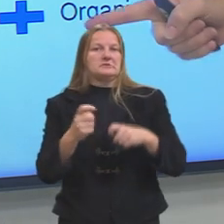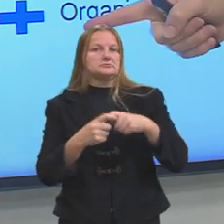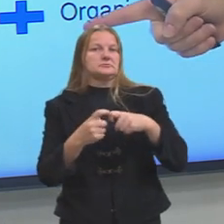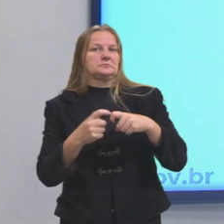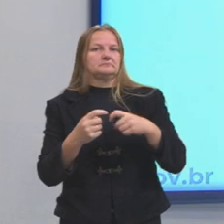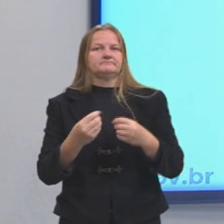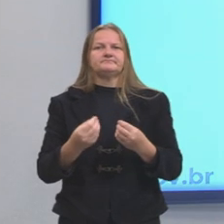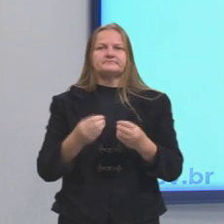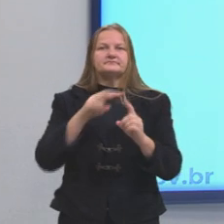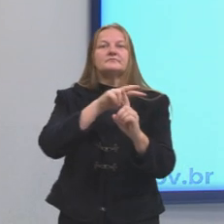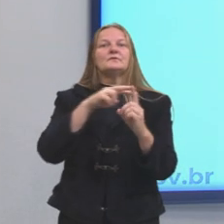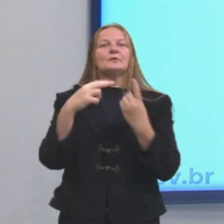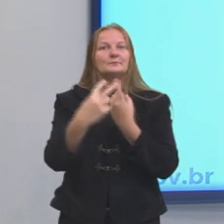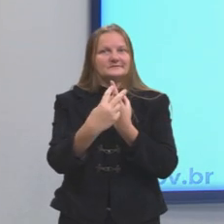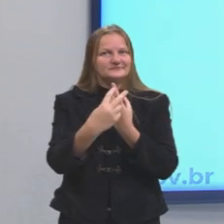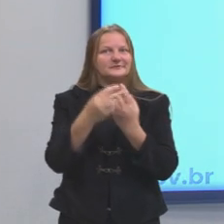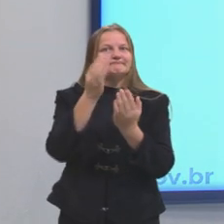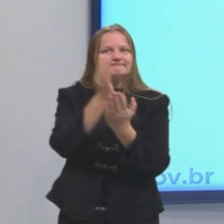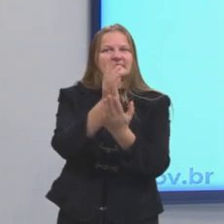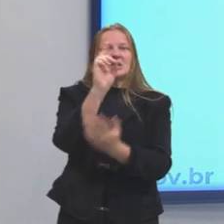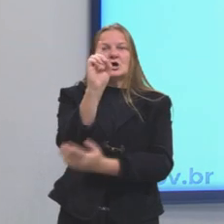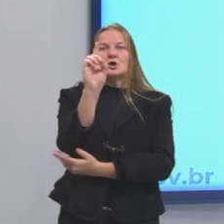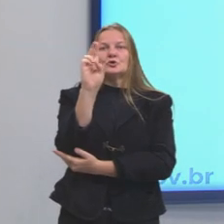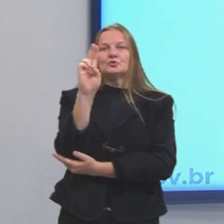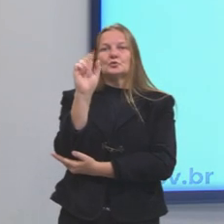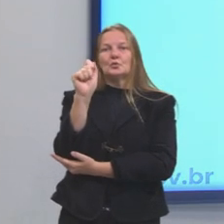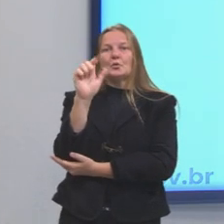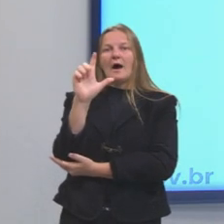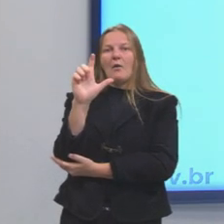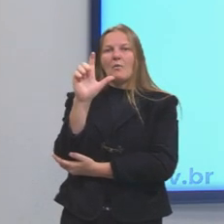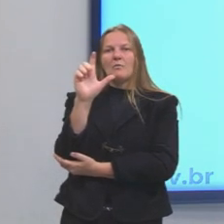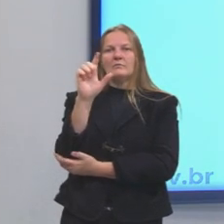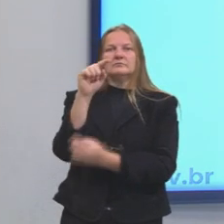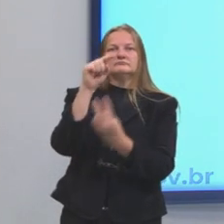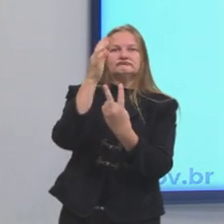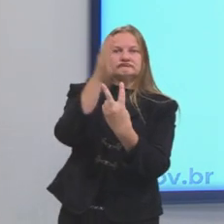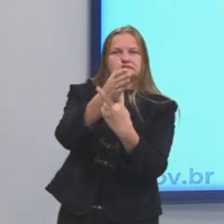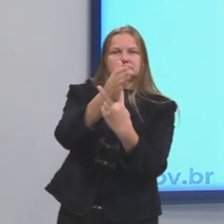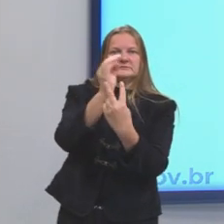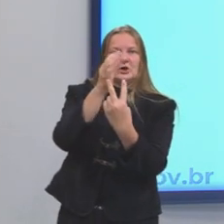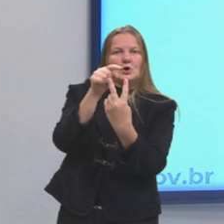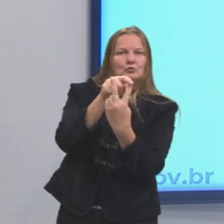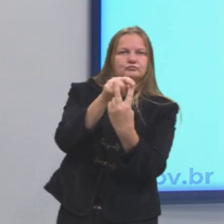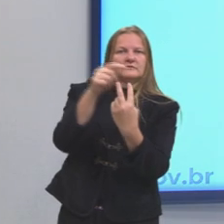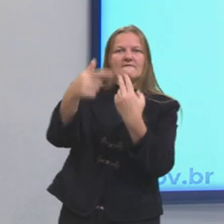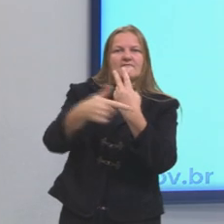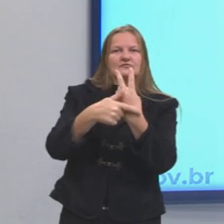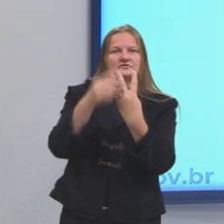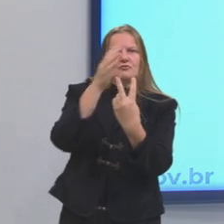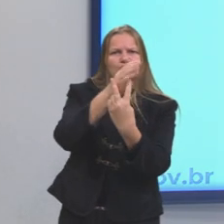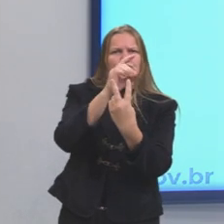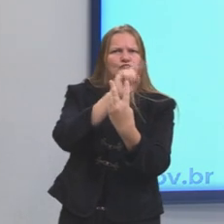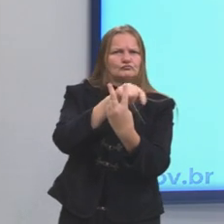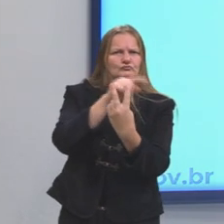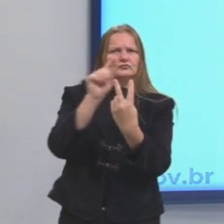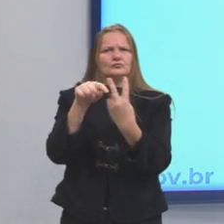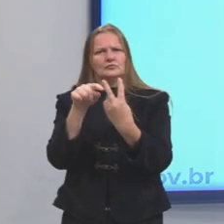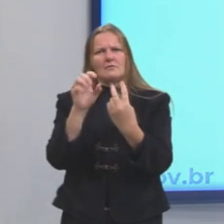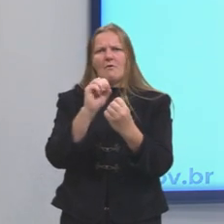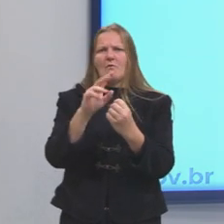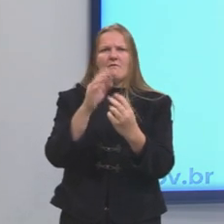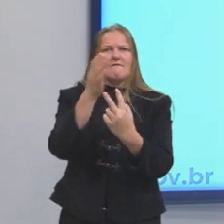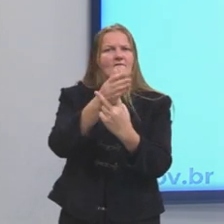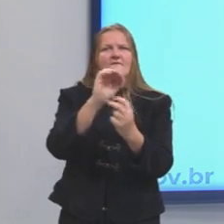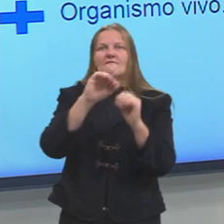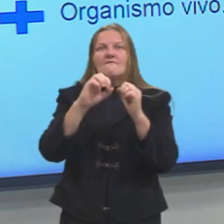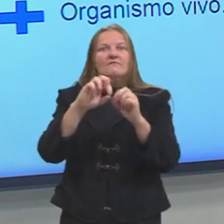Bem nessa perspectiva aqui do Durkheim. Existe uma função. Fora da função é um problema. Então, é isso aí. O